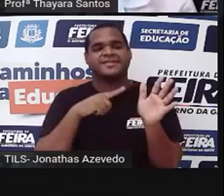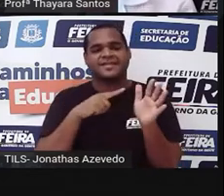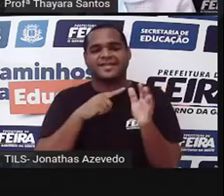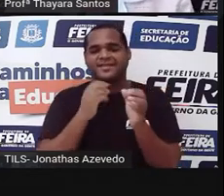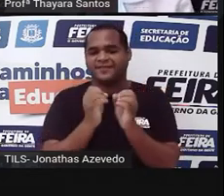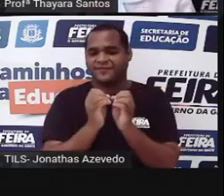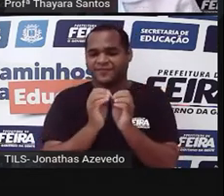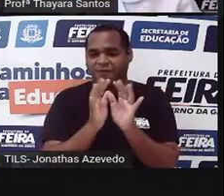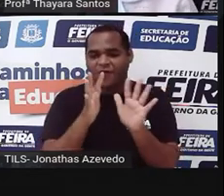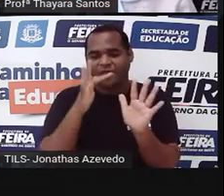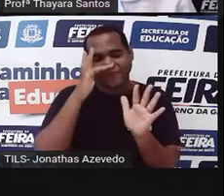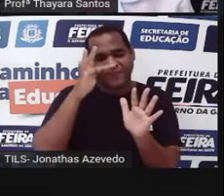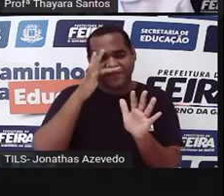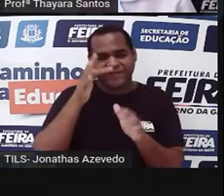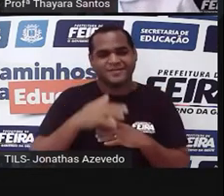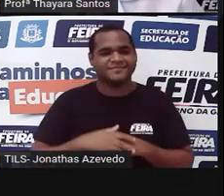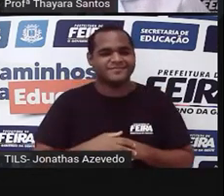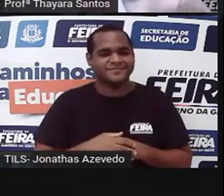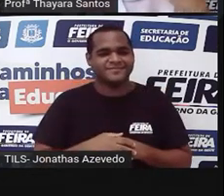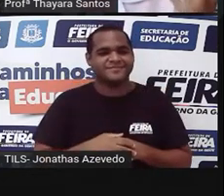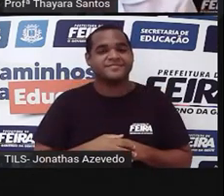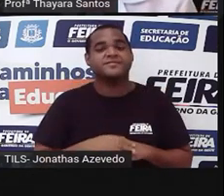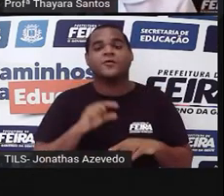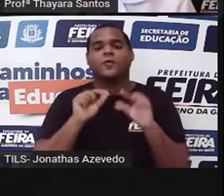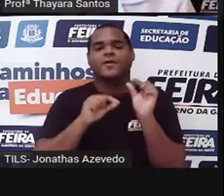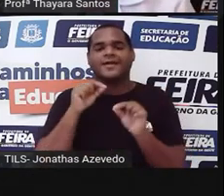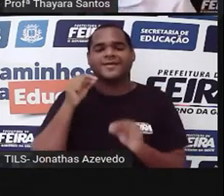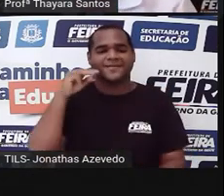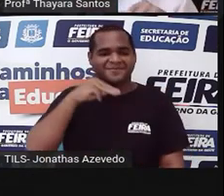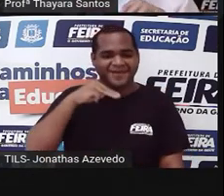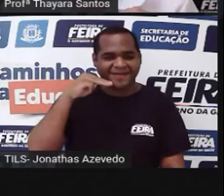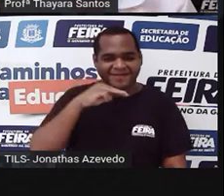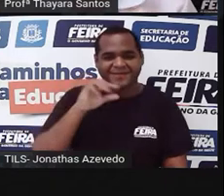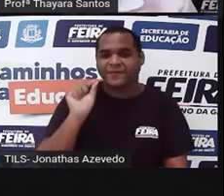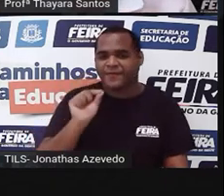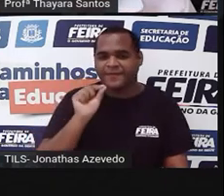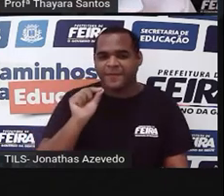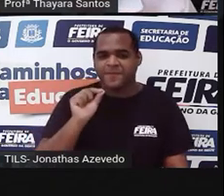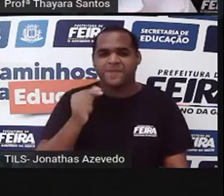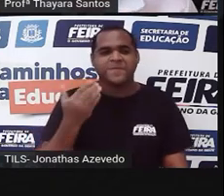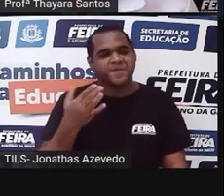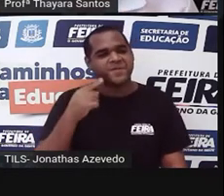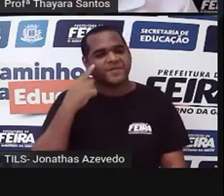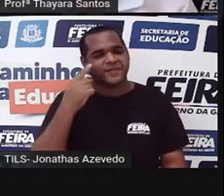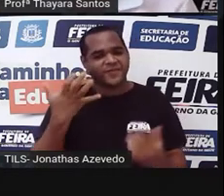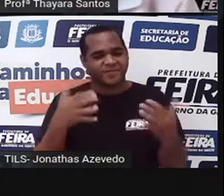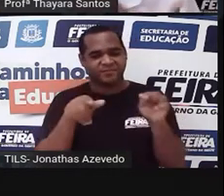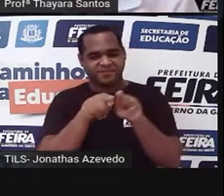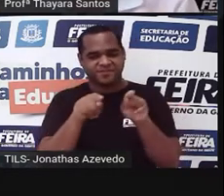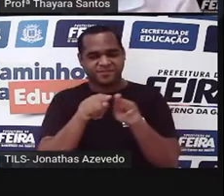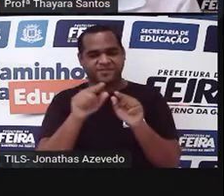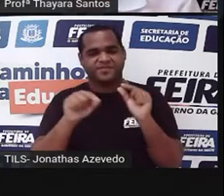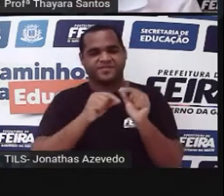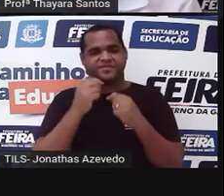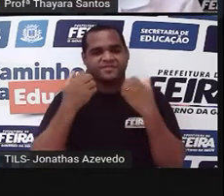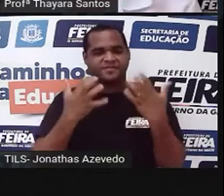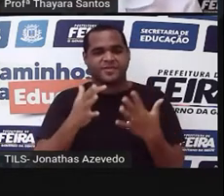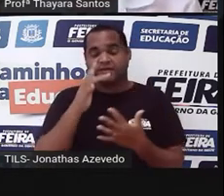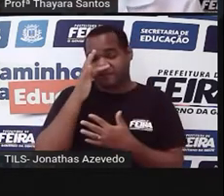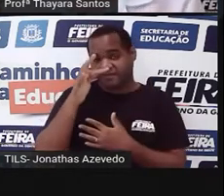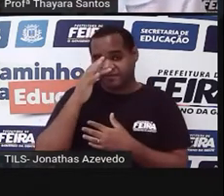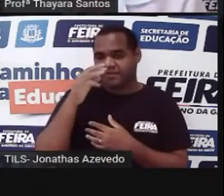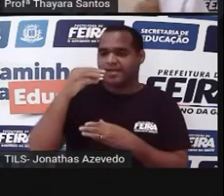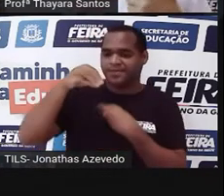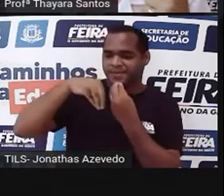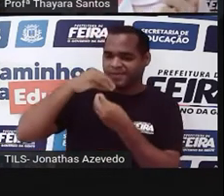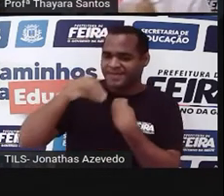feminina dessa flor. E o que é a parte masculina? A parte masculina a gente também está vendo aqui. Então, nesse caso, essa flor, ela é